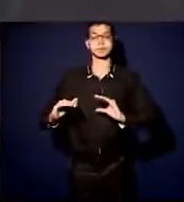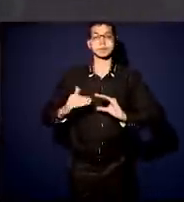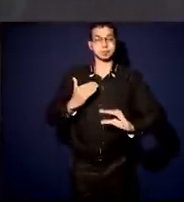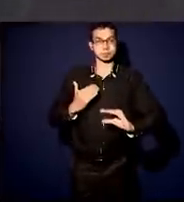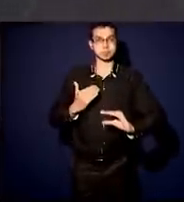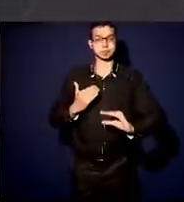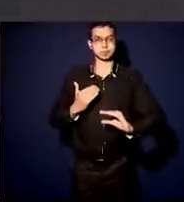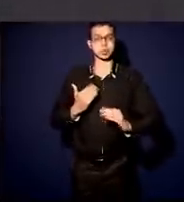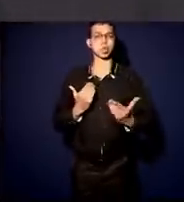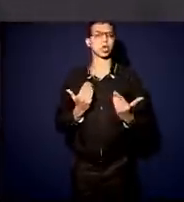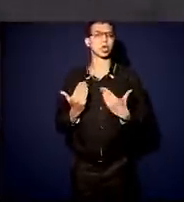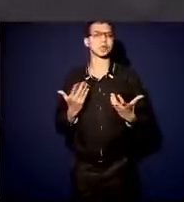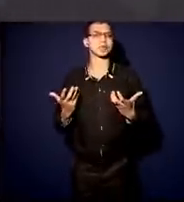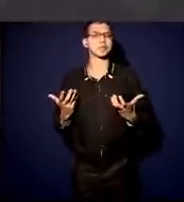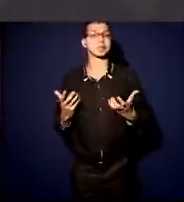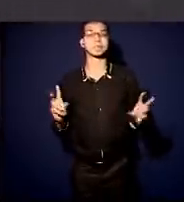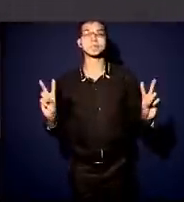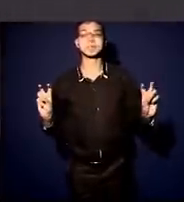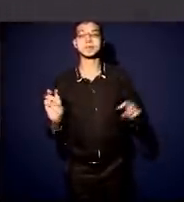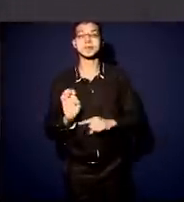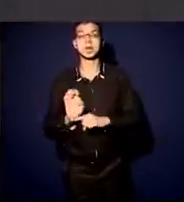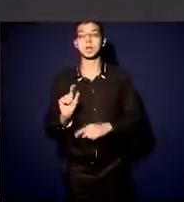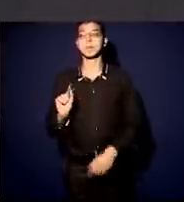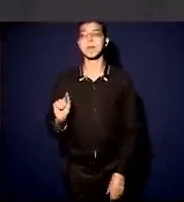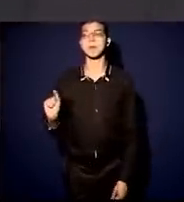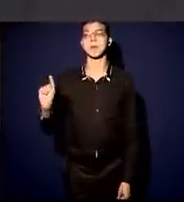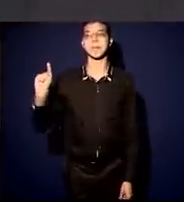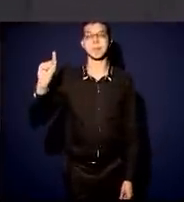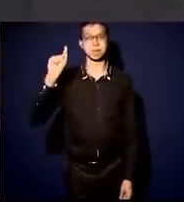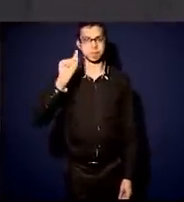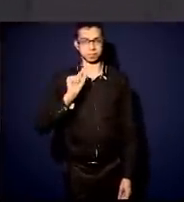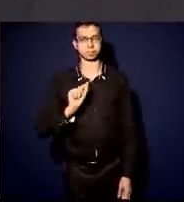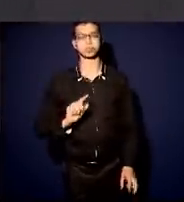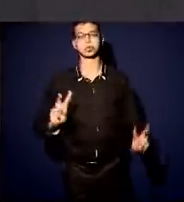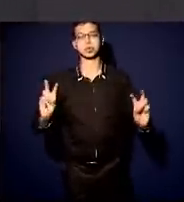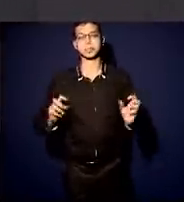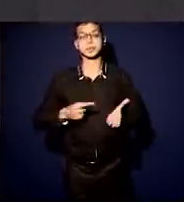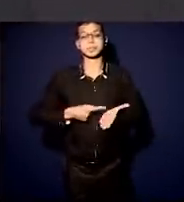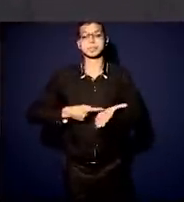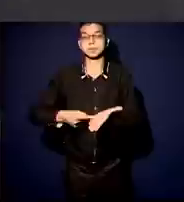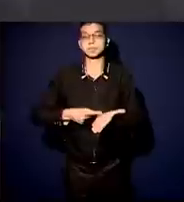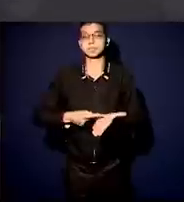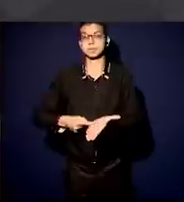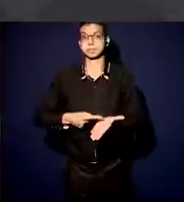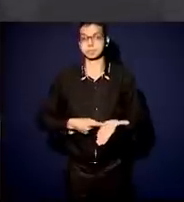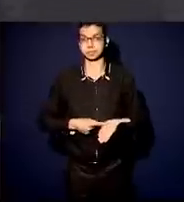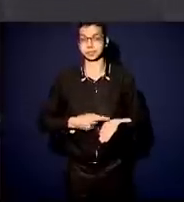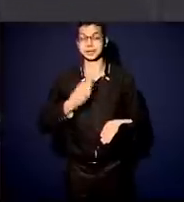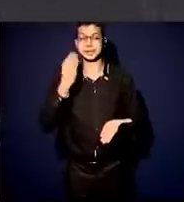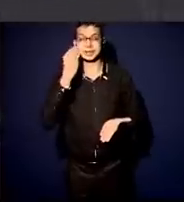querendo conversar comigo sobre a questão dos Estados, dessa negociação sobre a recomposição das receitas do ano passado.